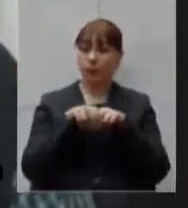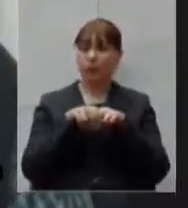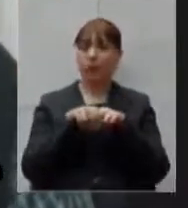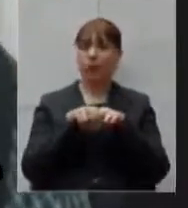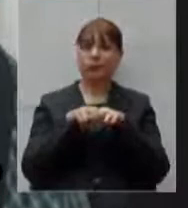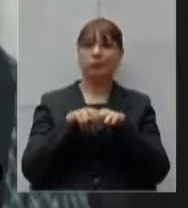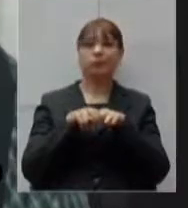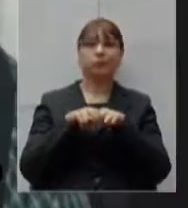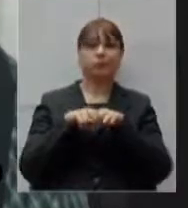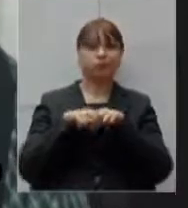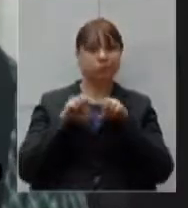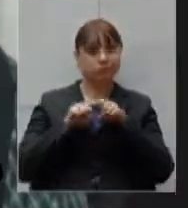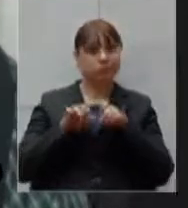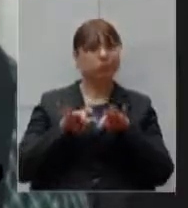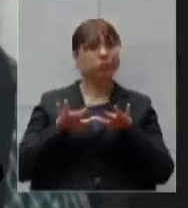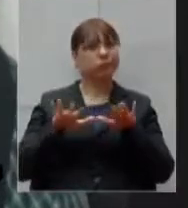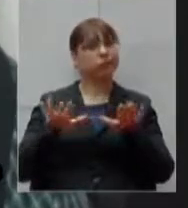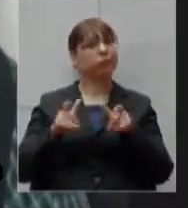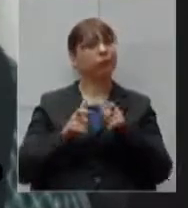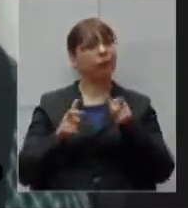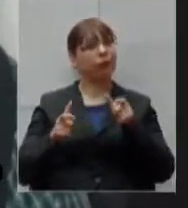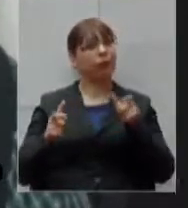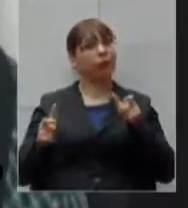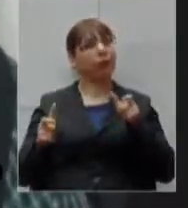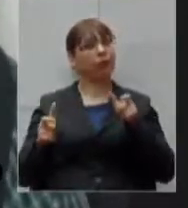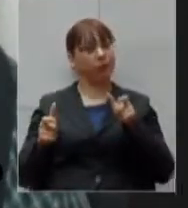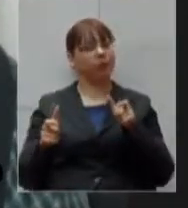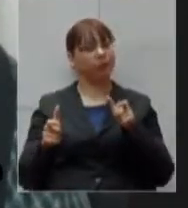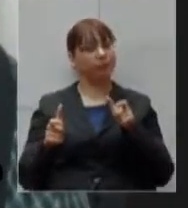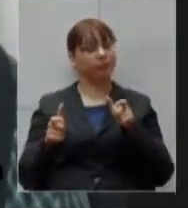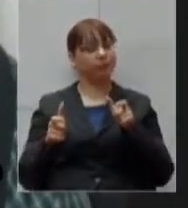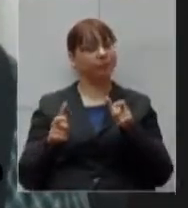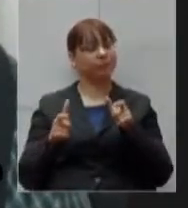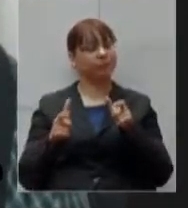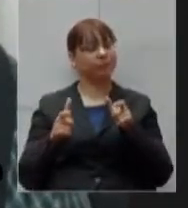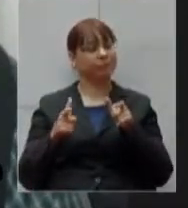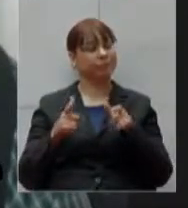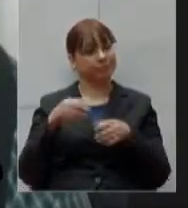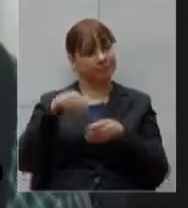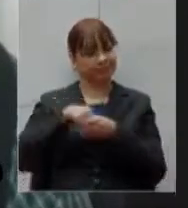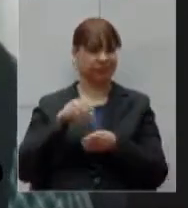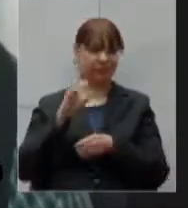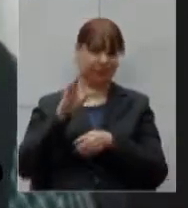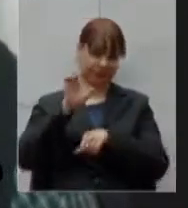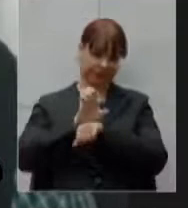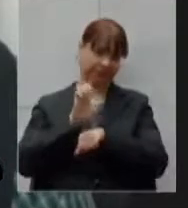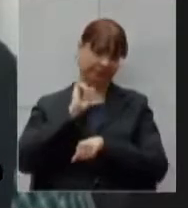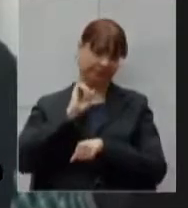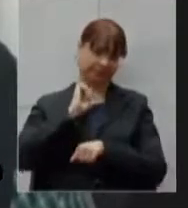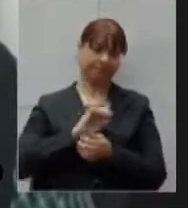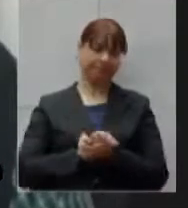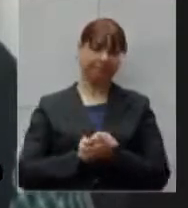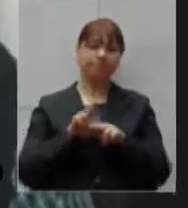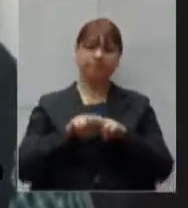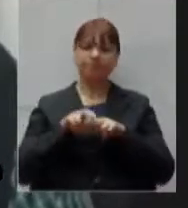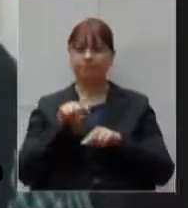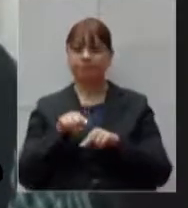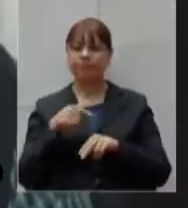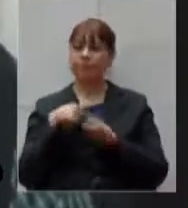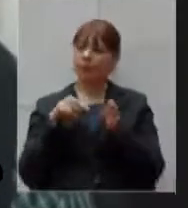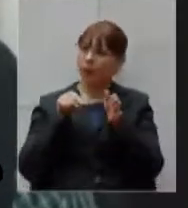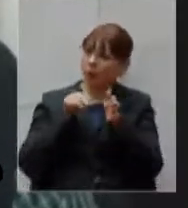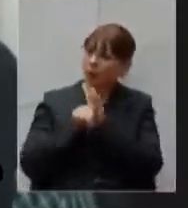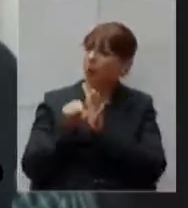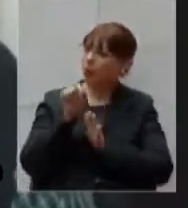que estão sendo constatados e aferidos no nosso estado de Minas Gerais diante disso eu pergunto